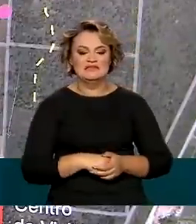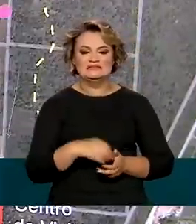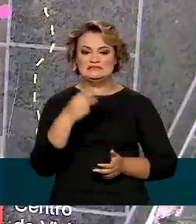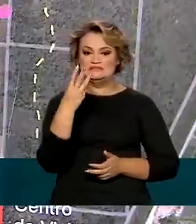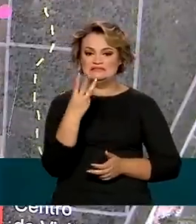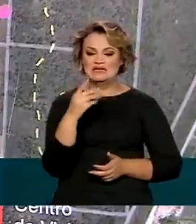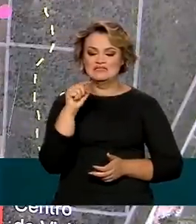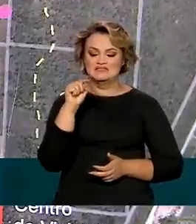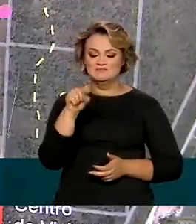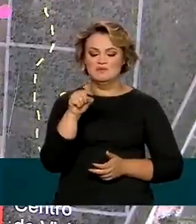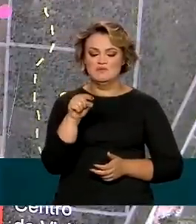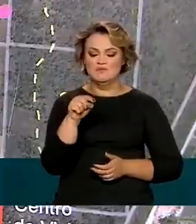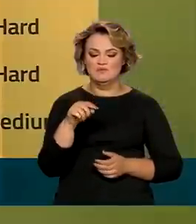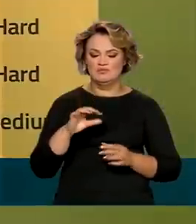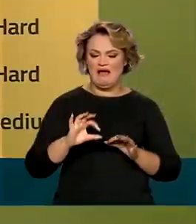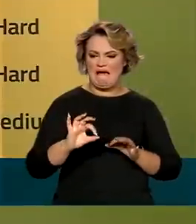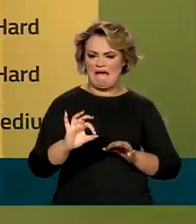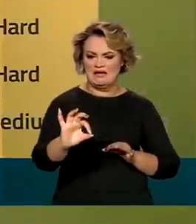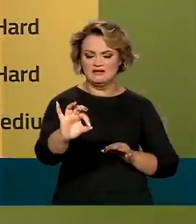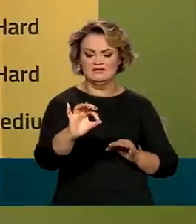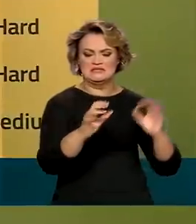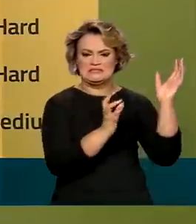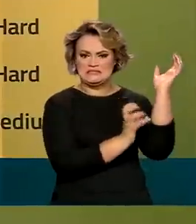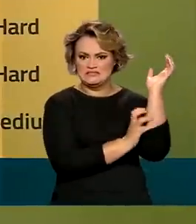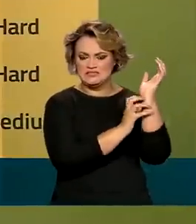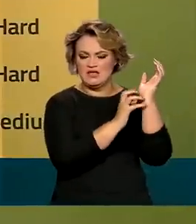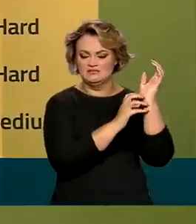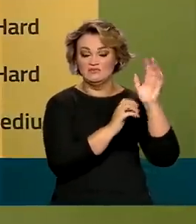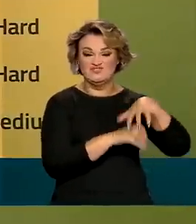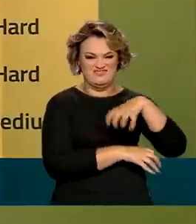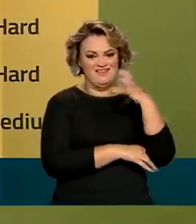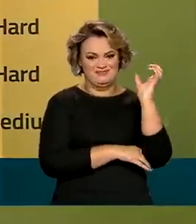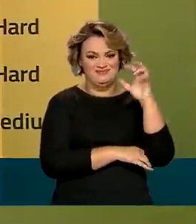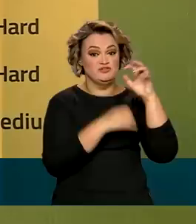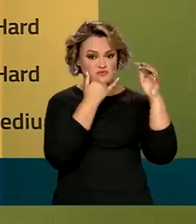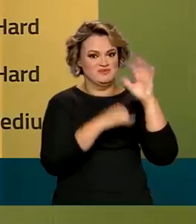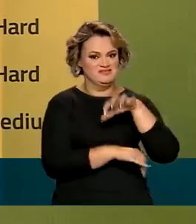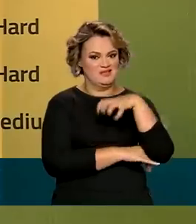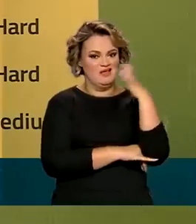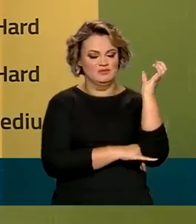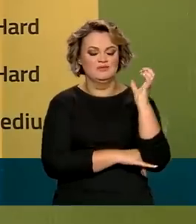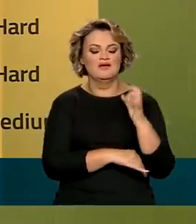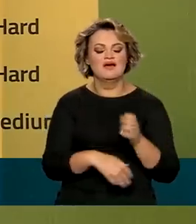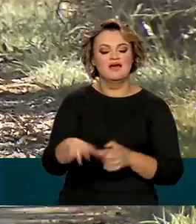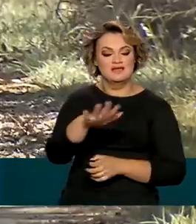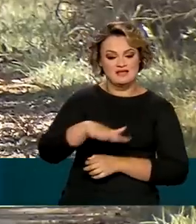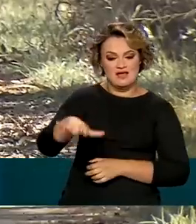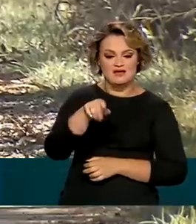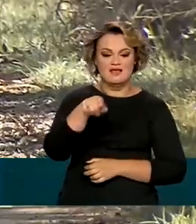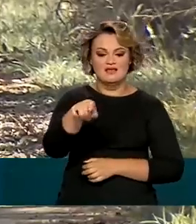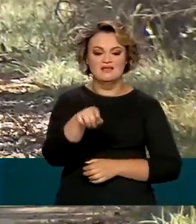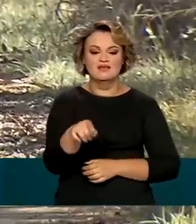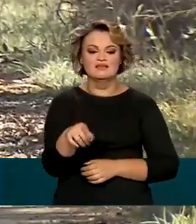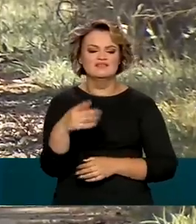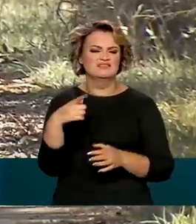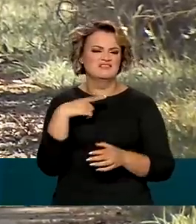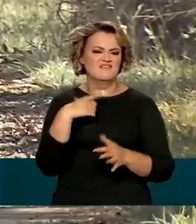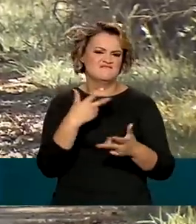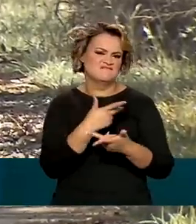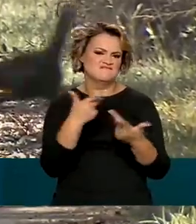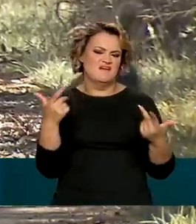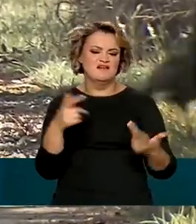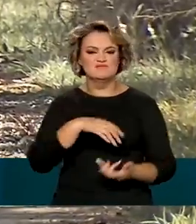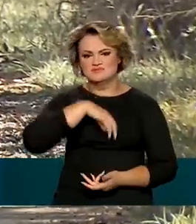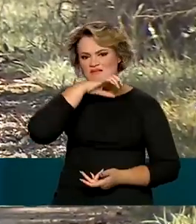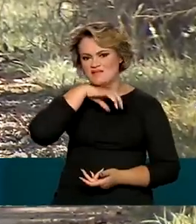hectares de cerrado típico, esta unidade de conservação no centro urbano do Distrito Federal preserva centenas de